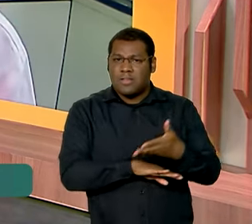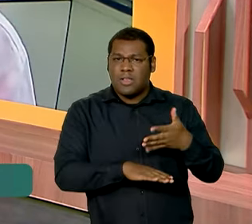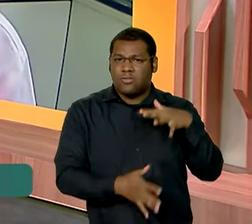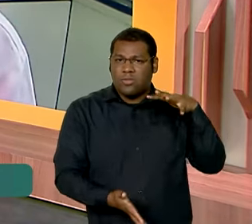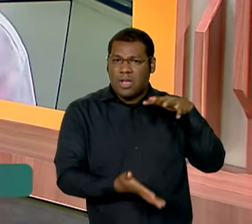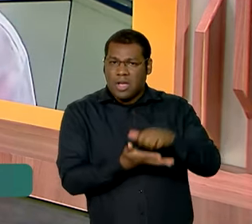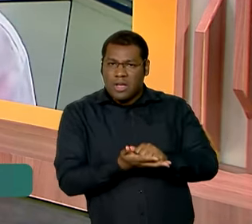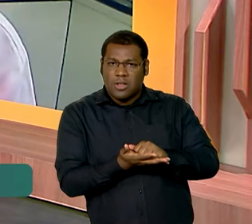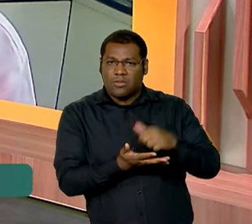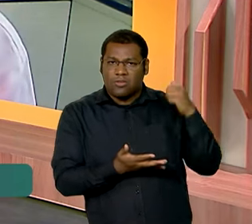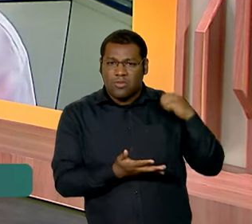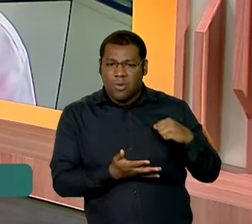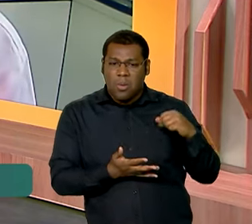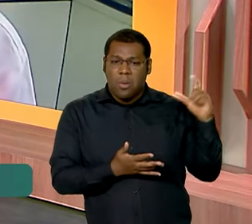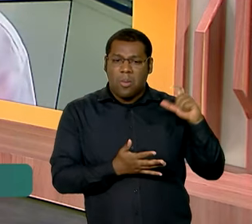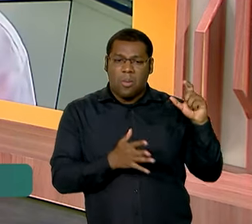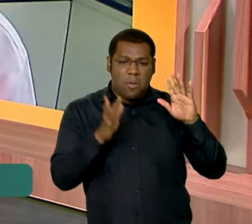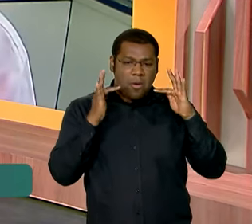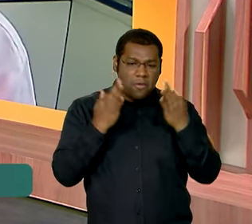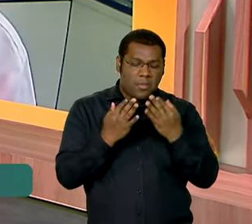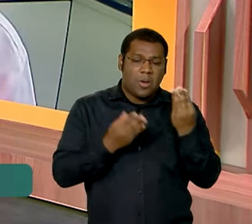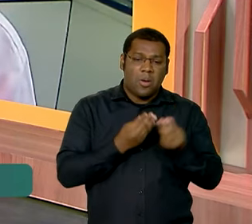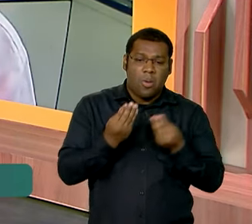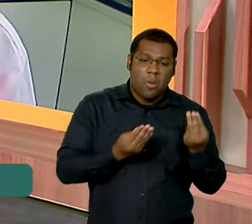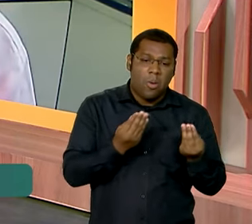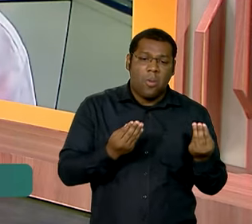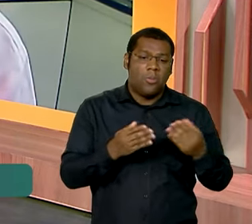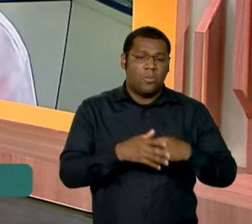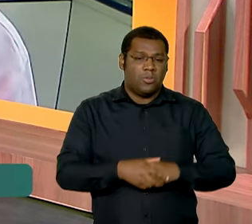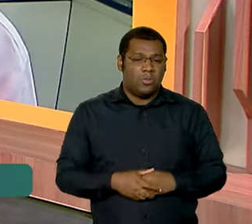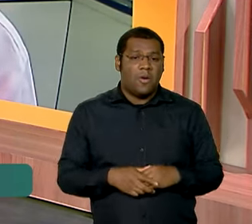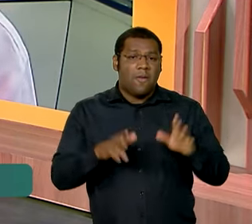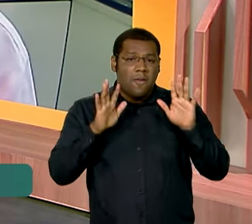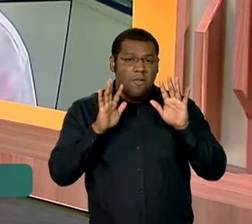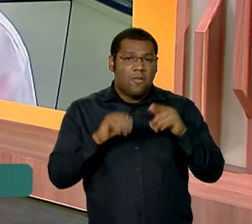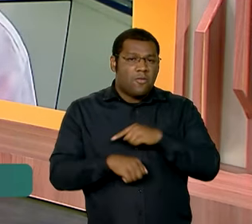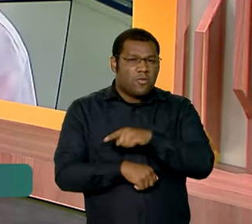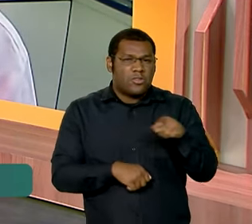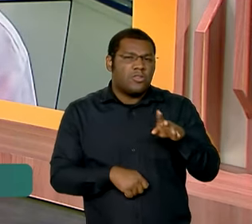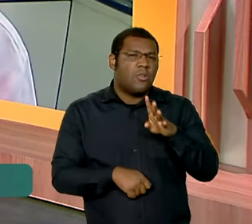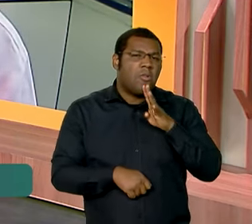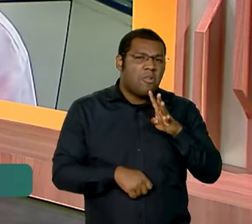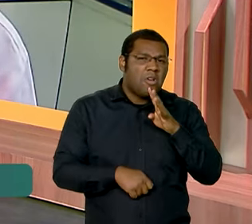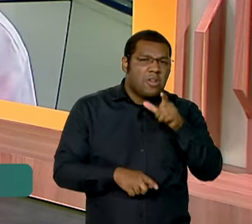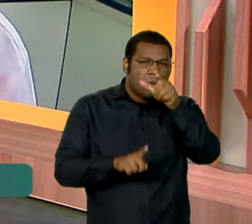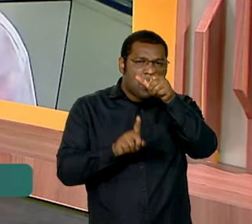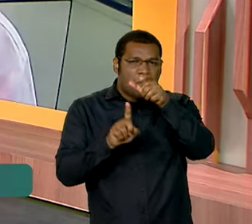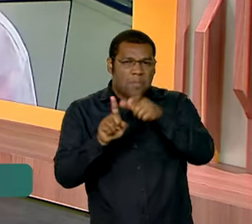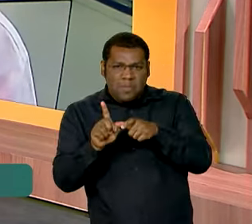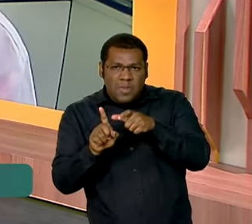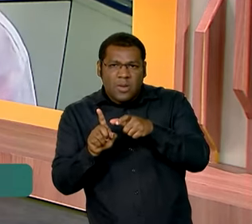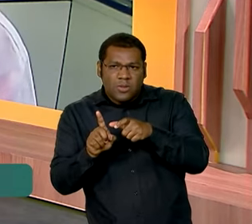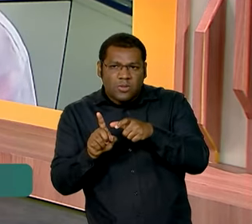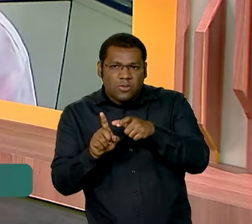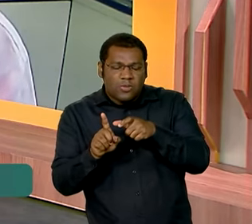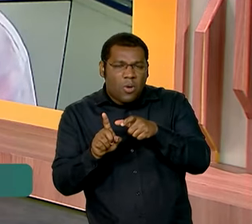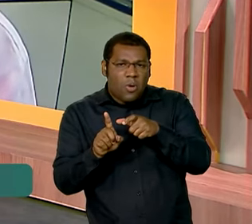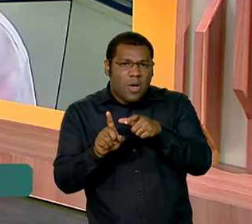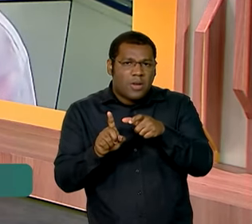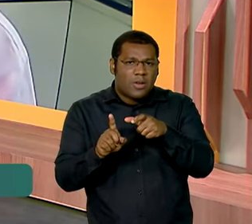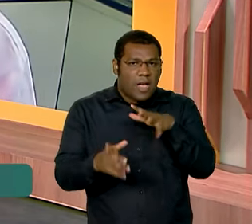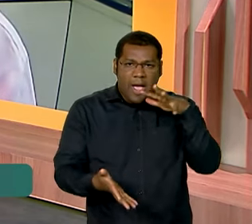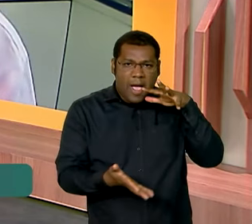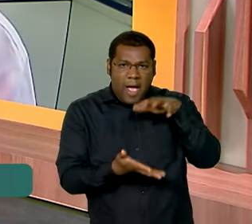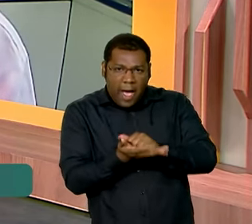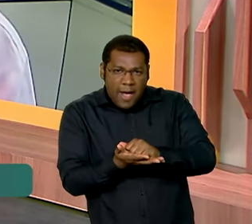Uma família, por exemplo, que deseja ser incluída, como ela deve agir? Ou se eles conhecem alguma pessoa que não está no Cadastro Único, como que eles podem